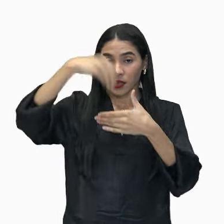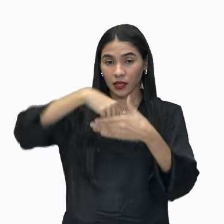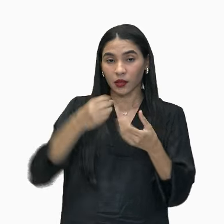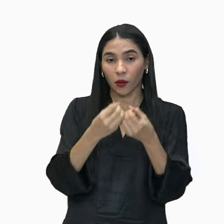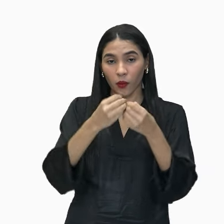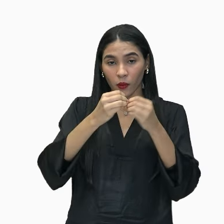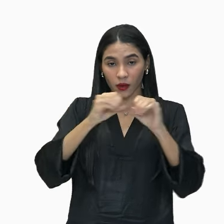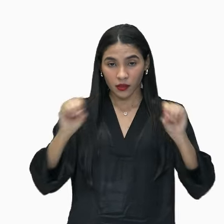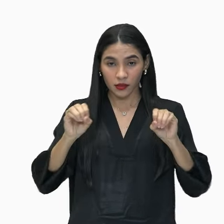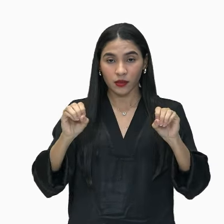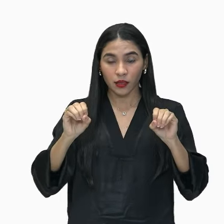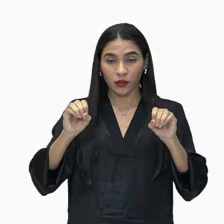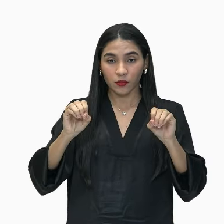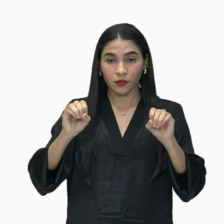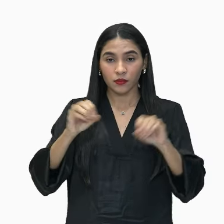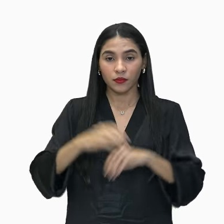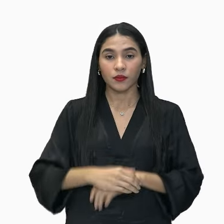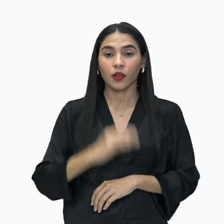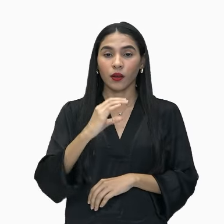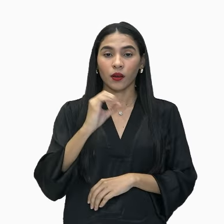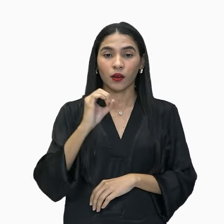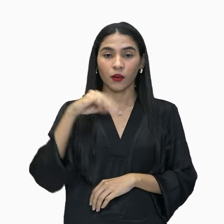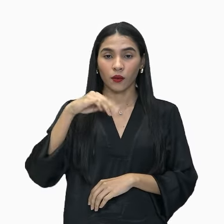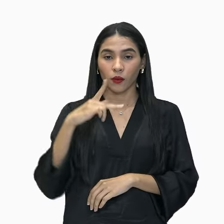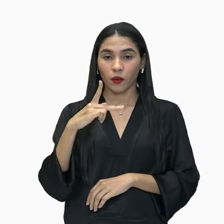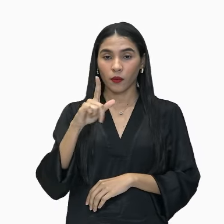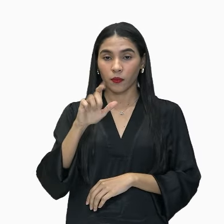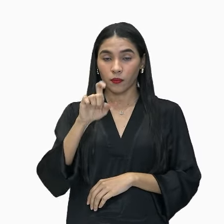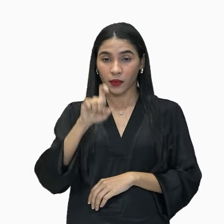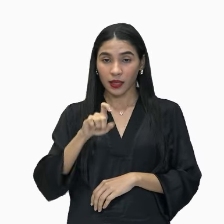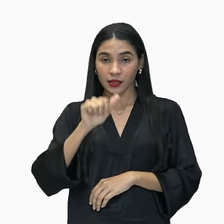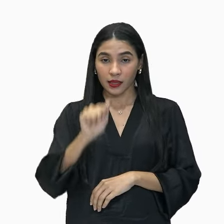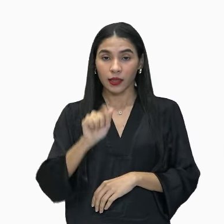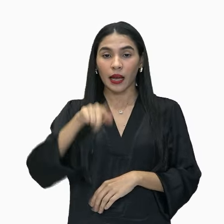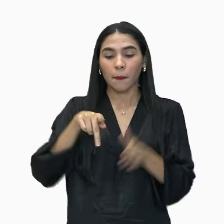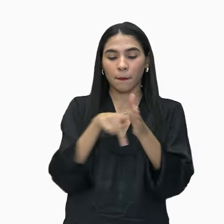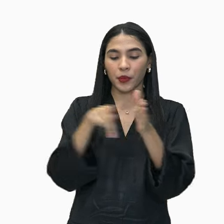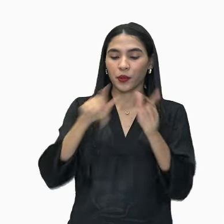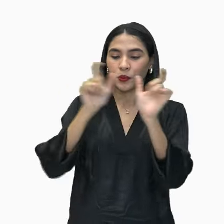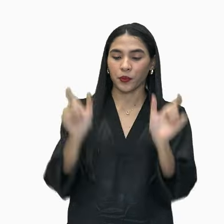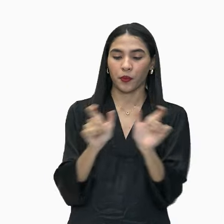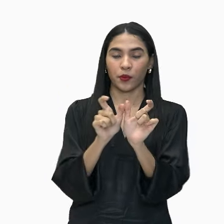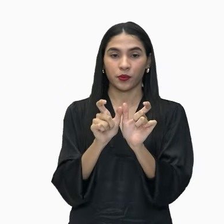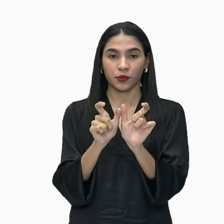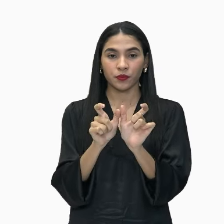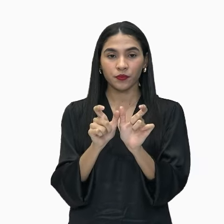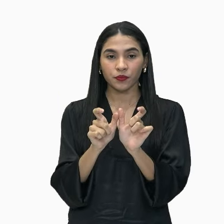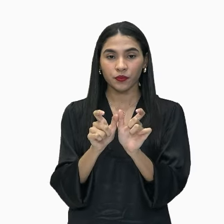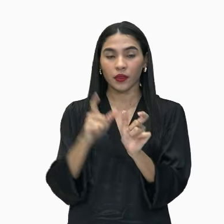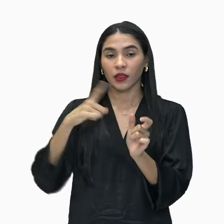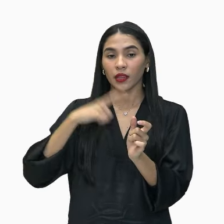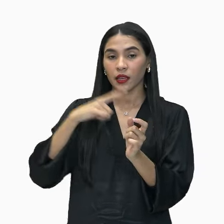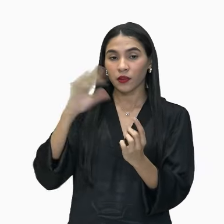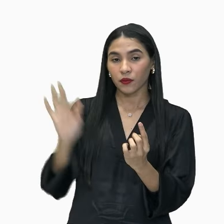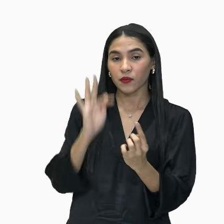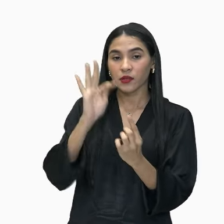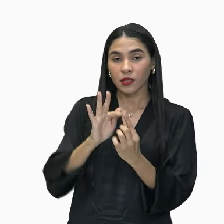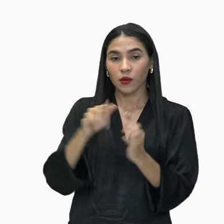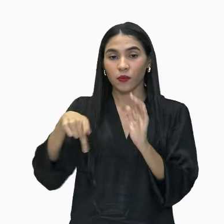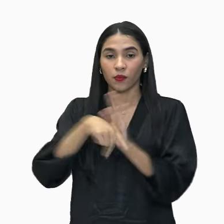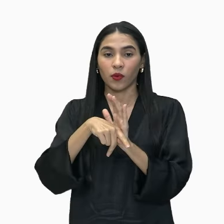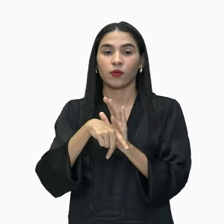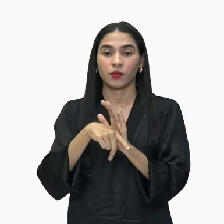complexa por oração complexa. Entenda o período composto, tá? Exercendo funções sintáticas